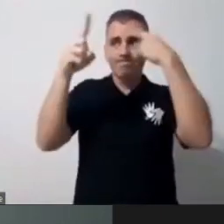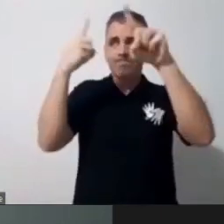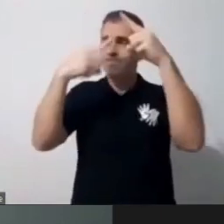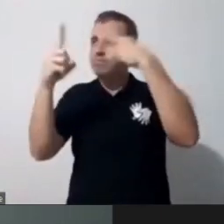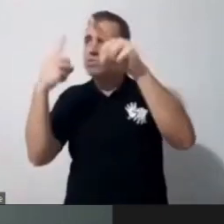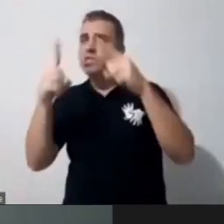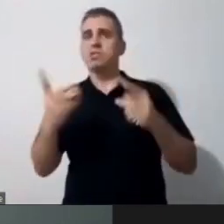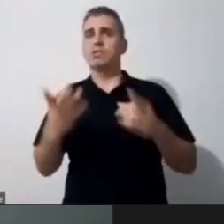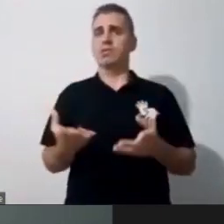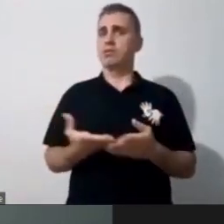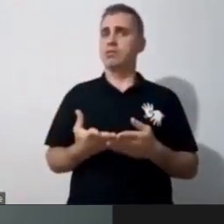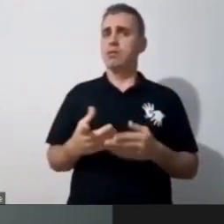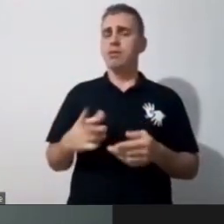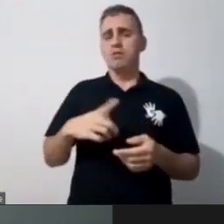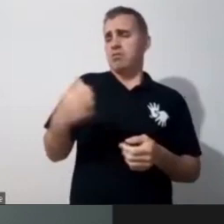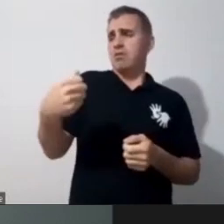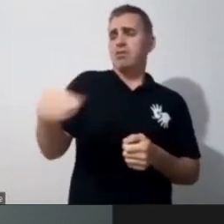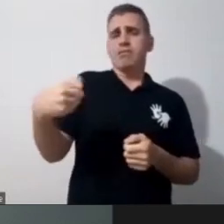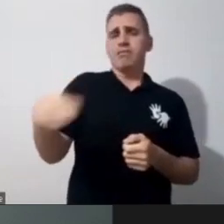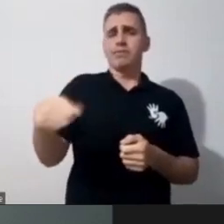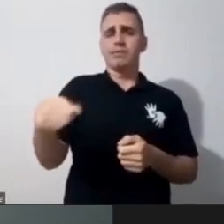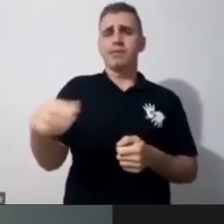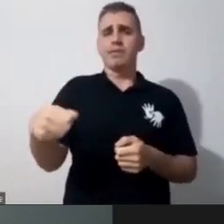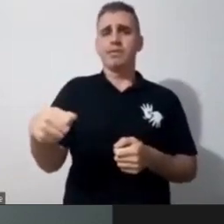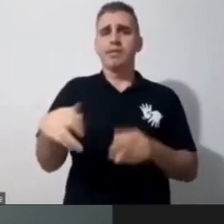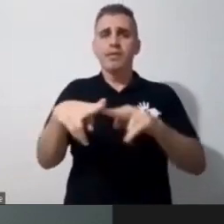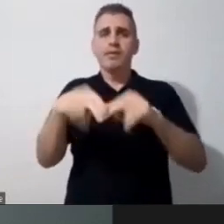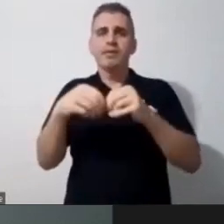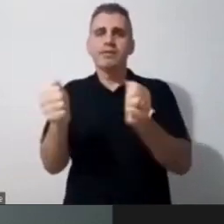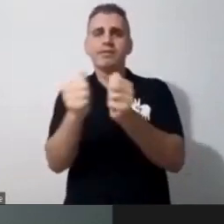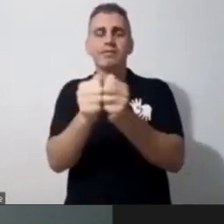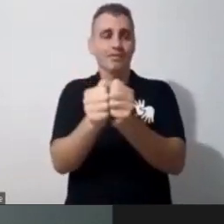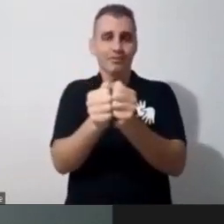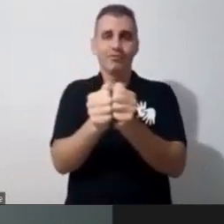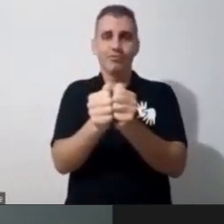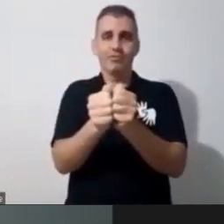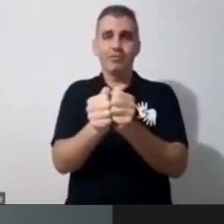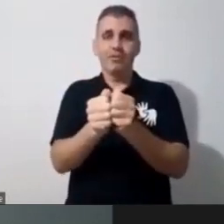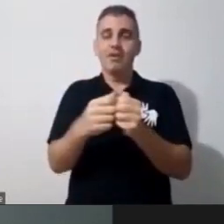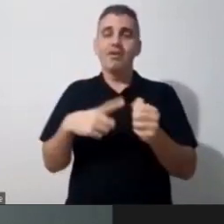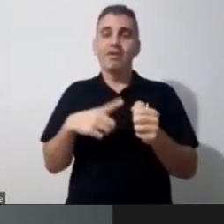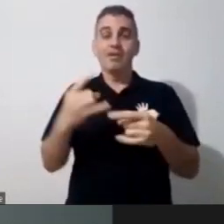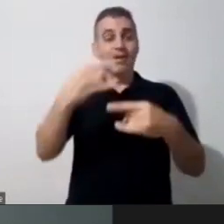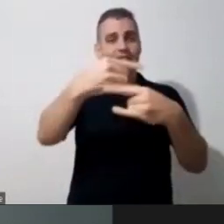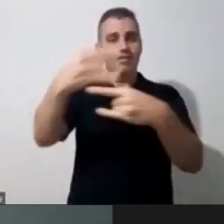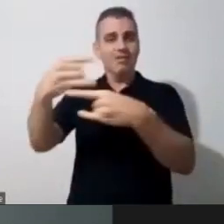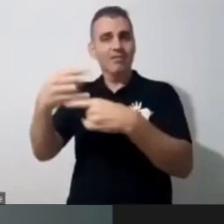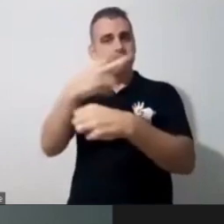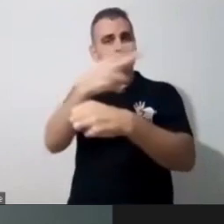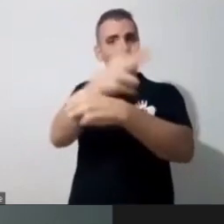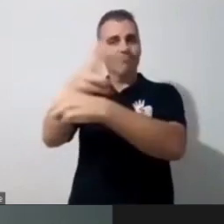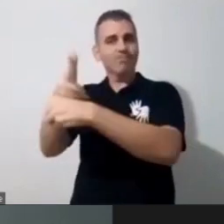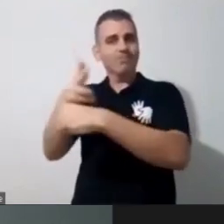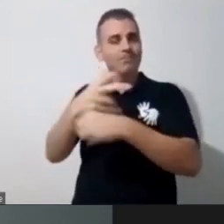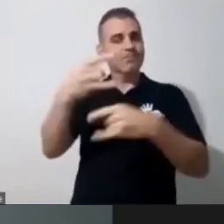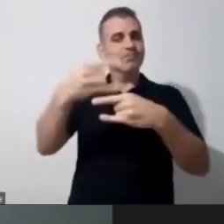precisava estar junto, né? A gente não precisa estar junto fisicamente pra estar conectados hoje nos reinventando.